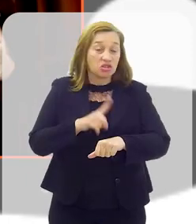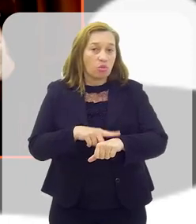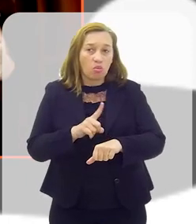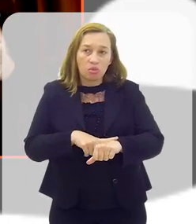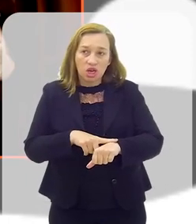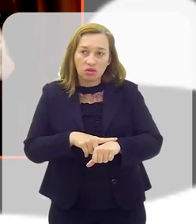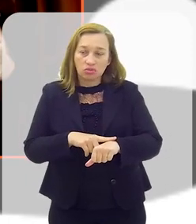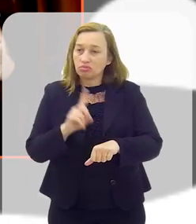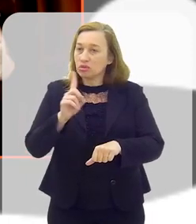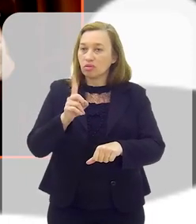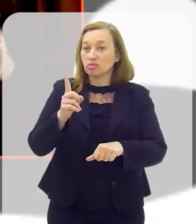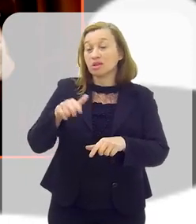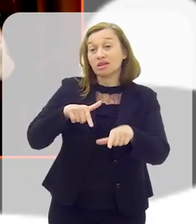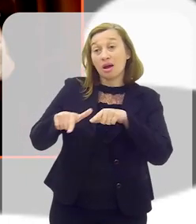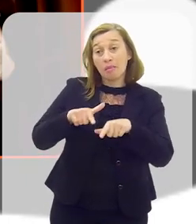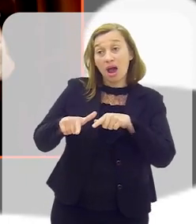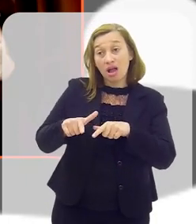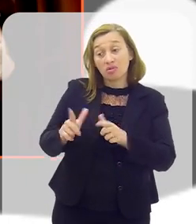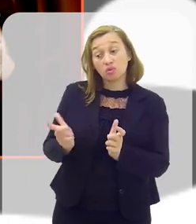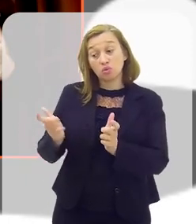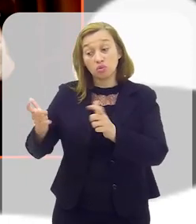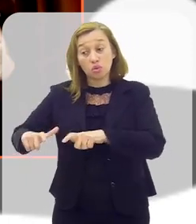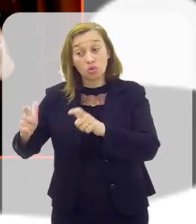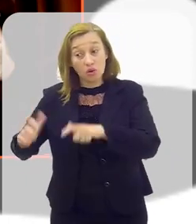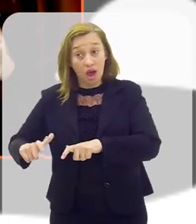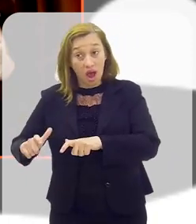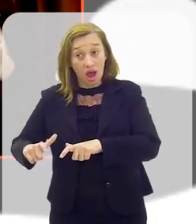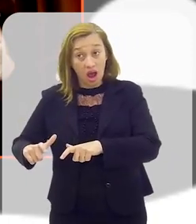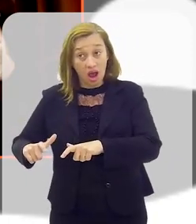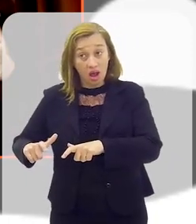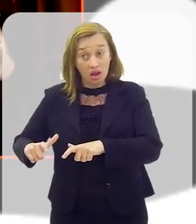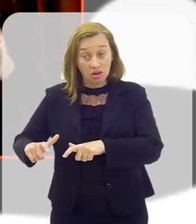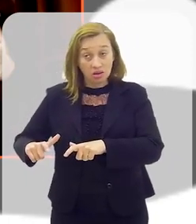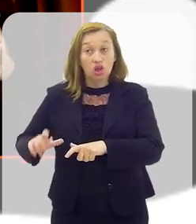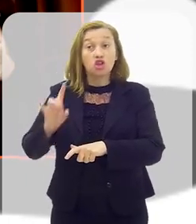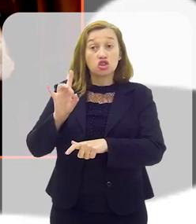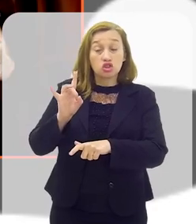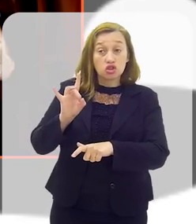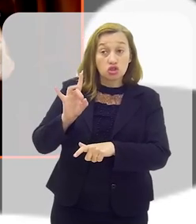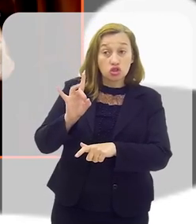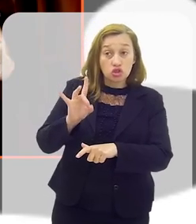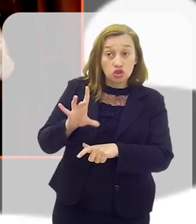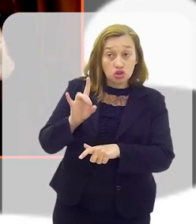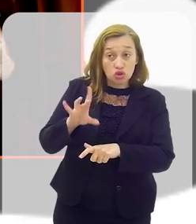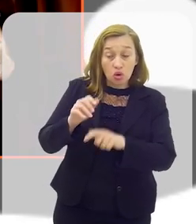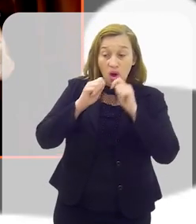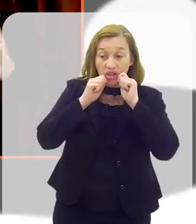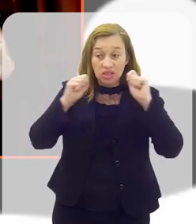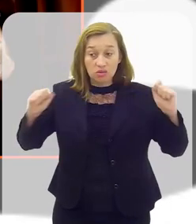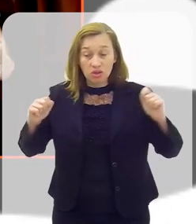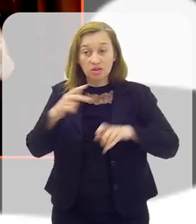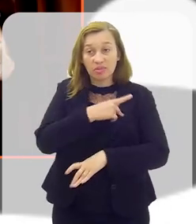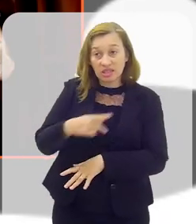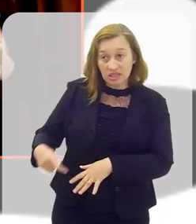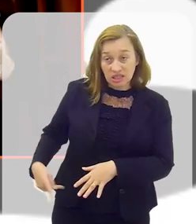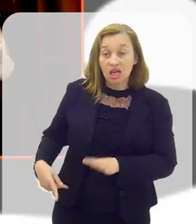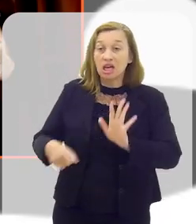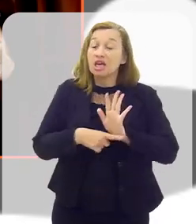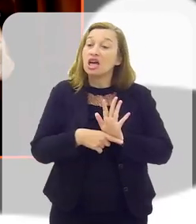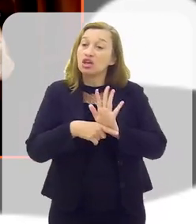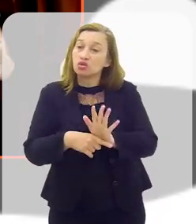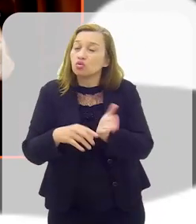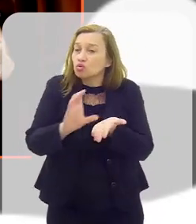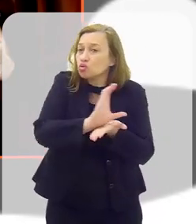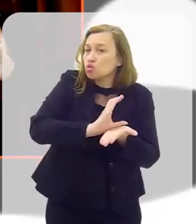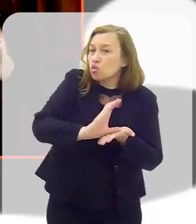momento eu não tenho mais nenhuma função na realidade executiva. Eu assessoro o presidente e ajudo também no